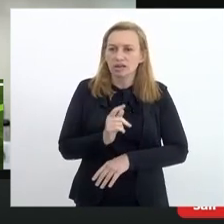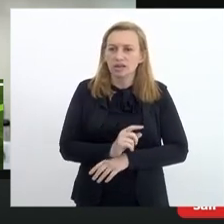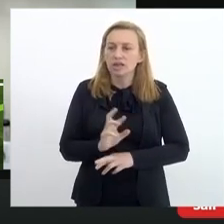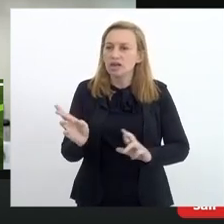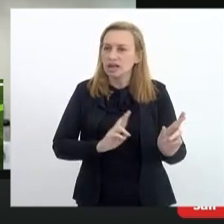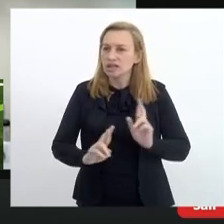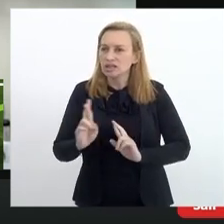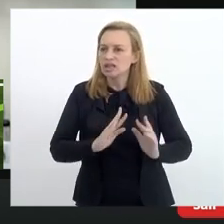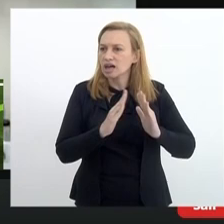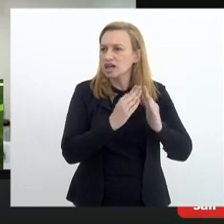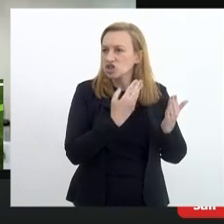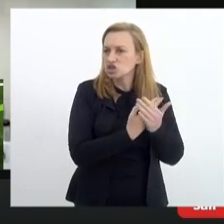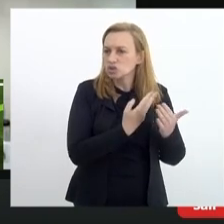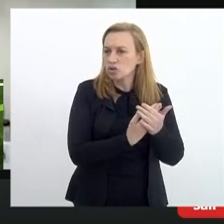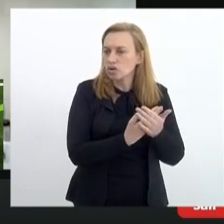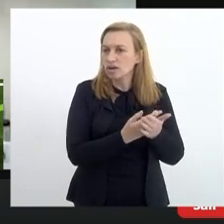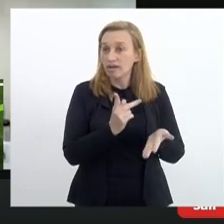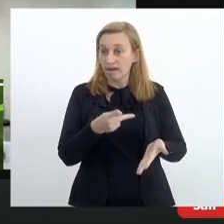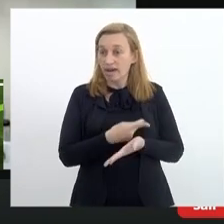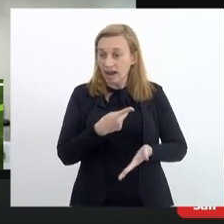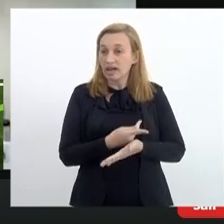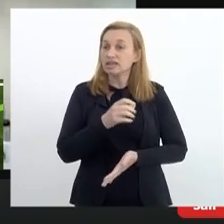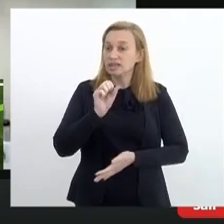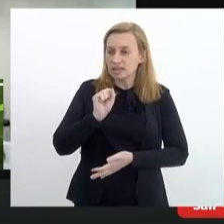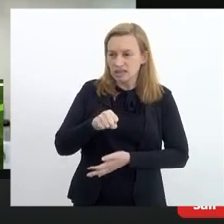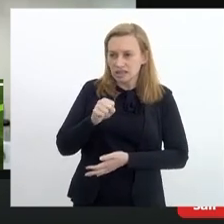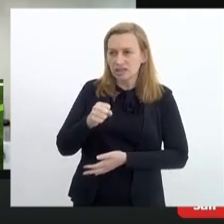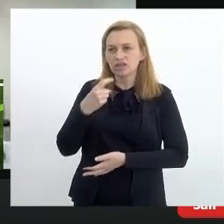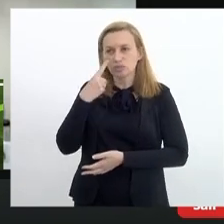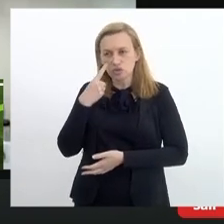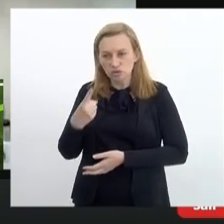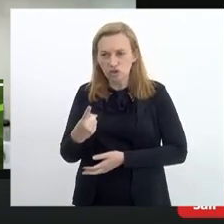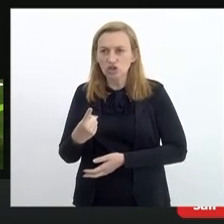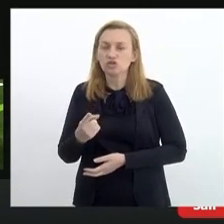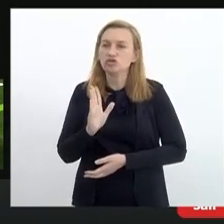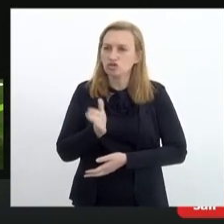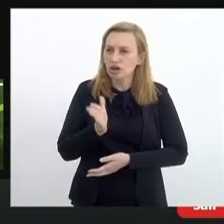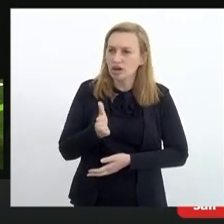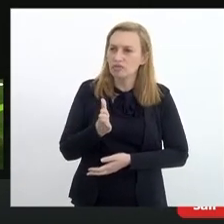às escolas irregulares, temos sim tido ações, isso já foi